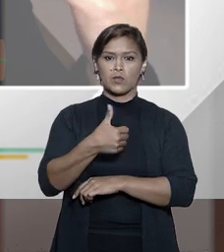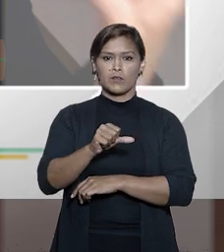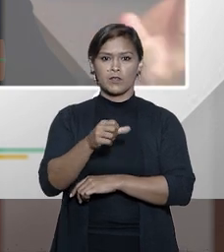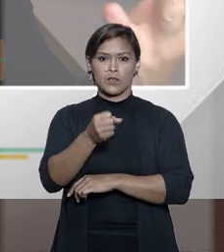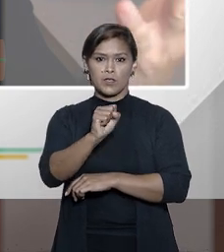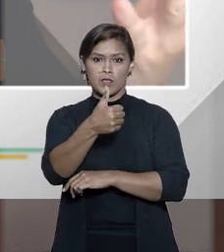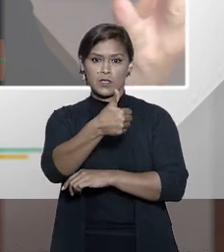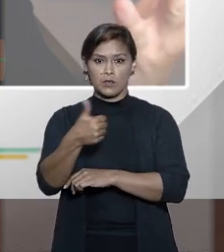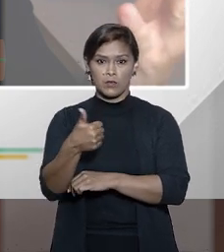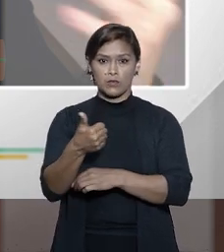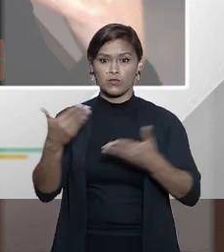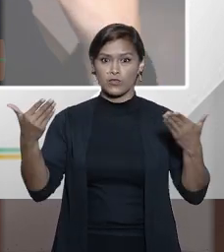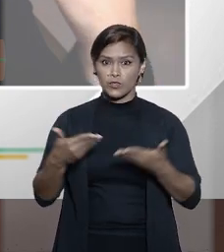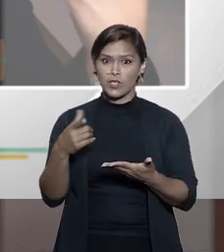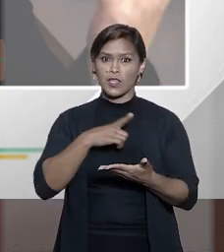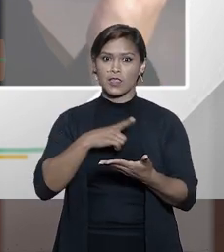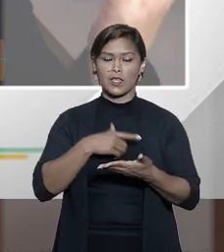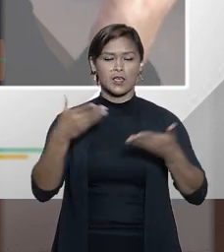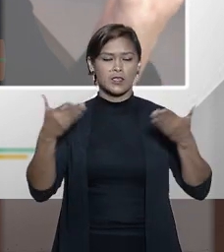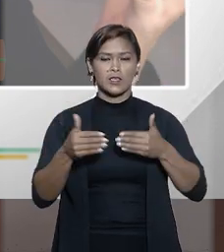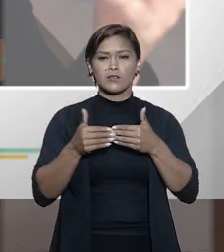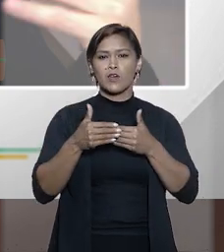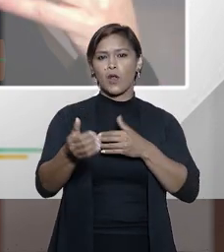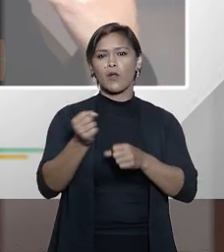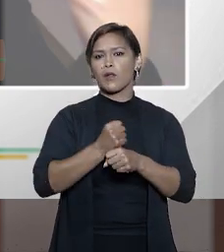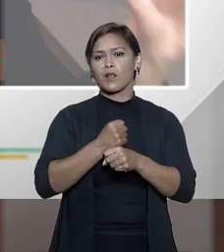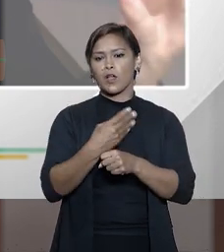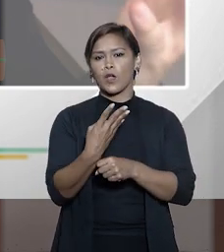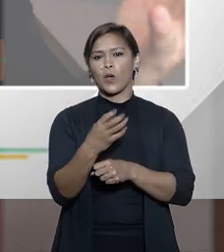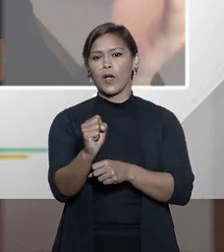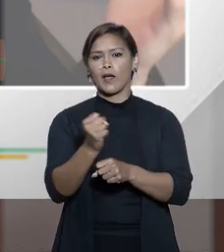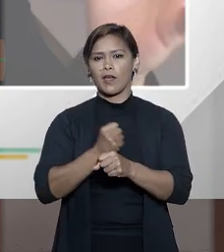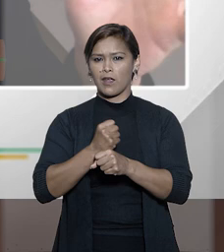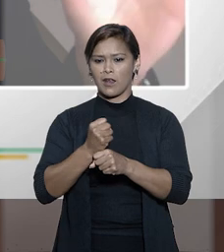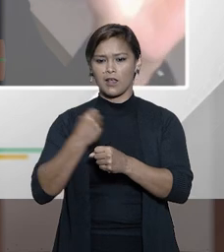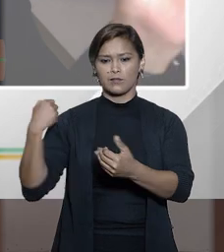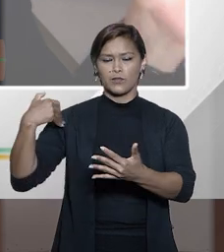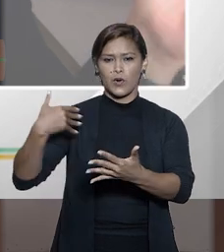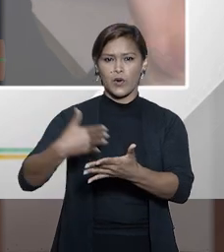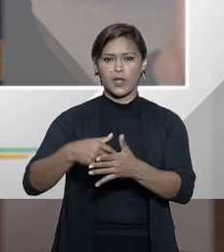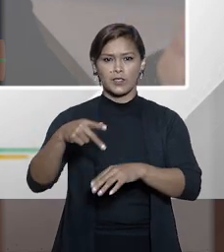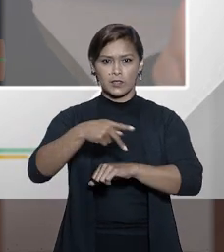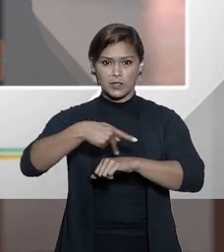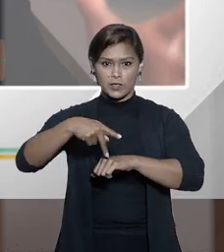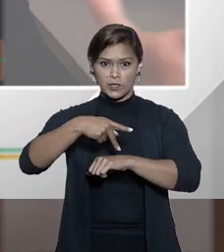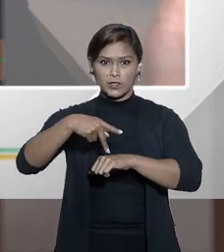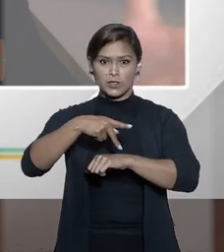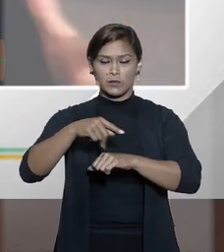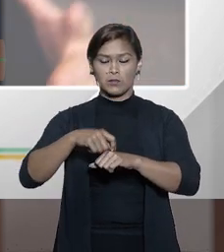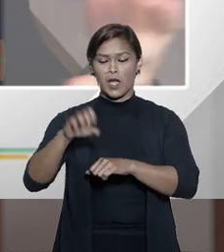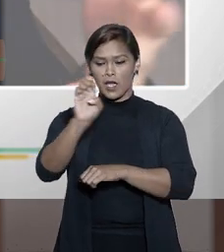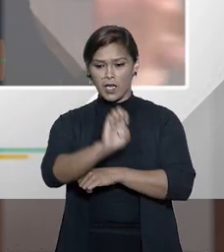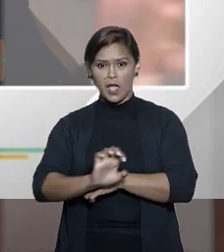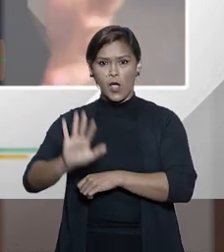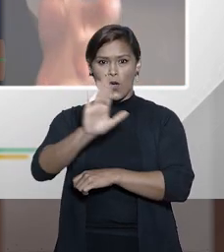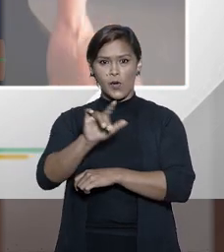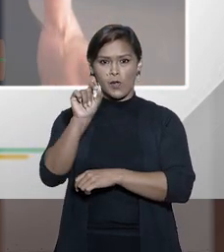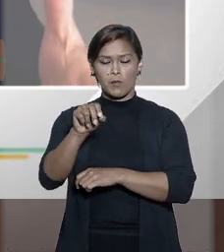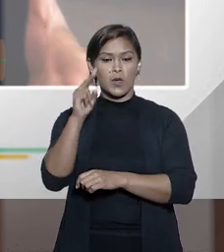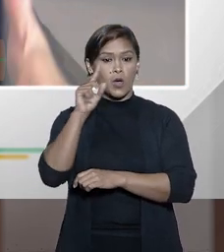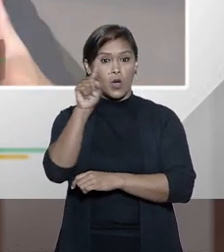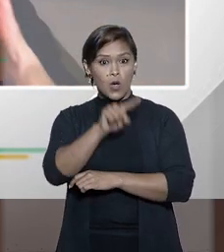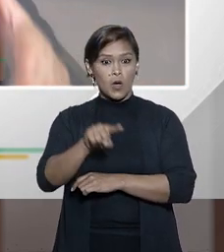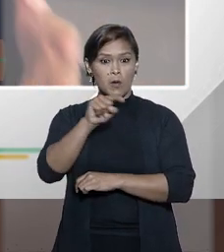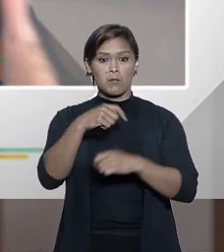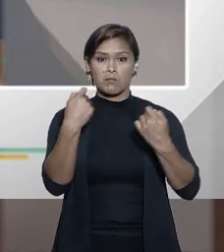1981. e já se vão aí quantos anos? Já se vão 40 anos de um país europeu que